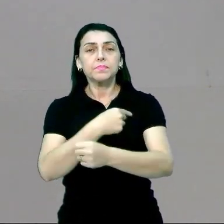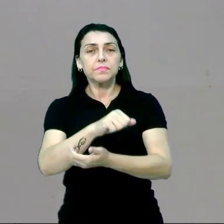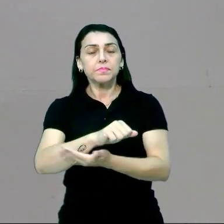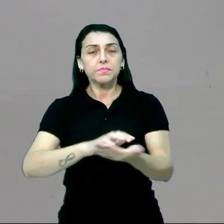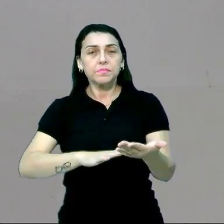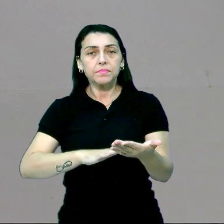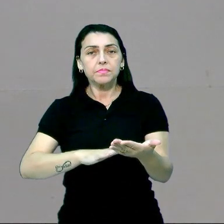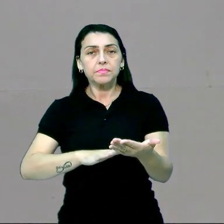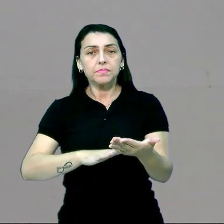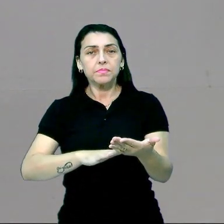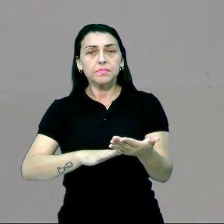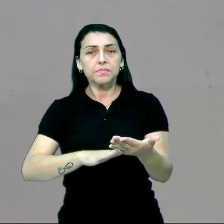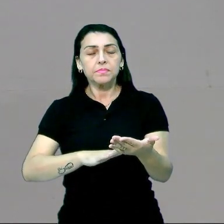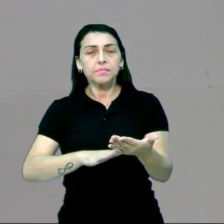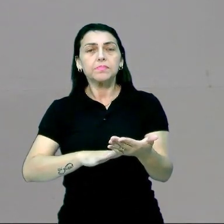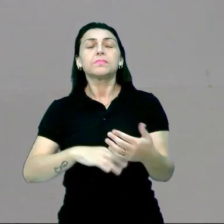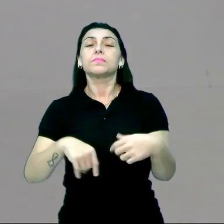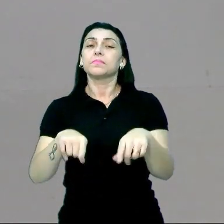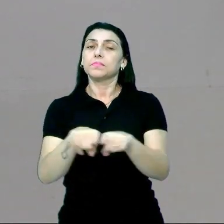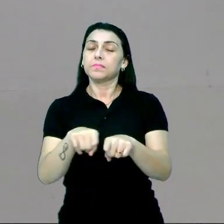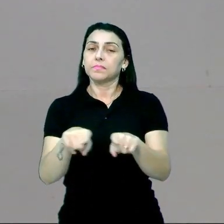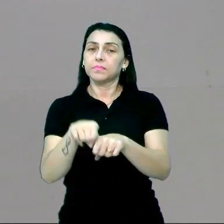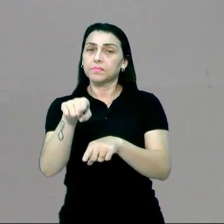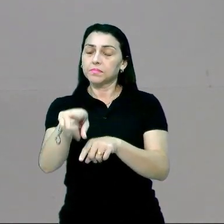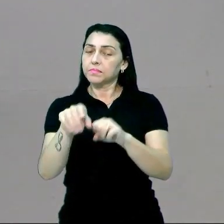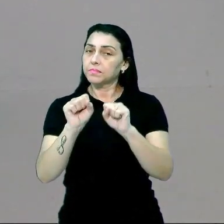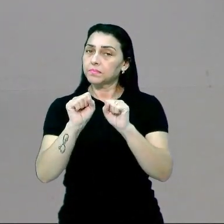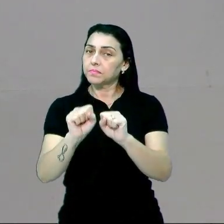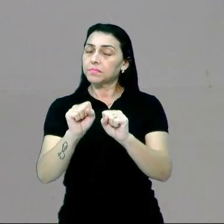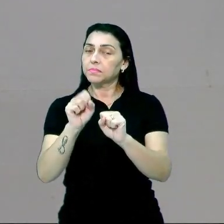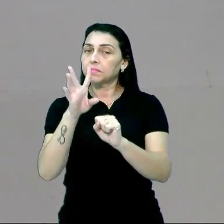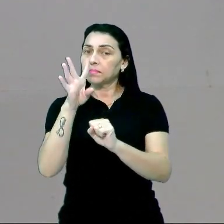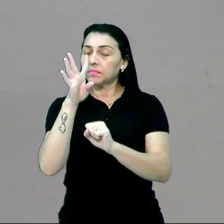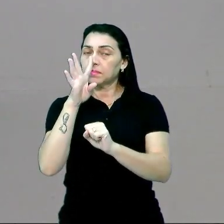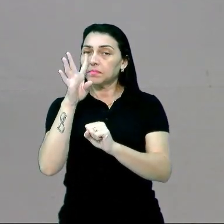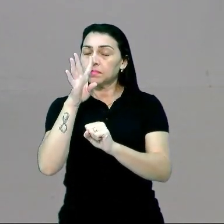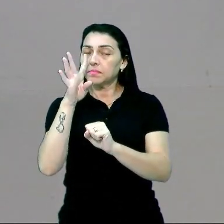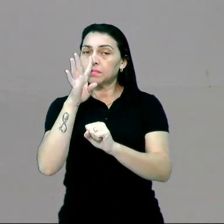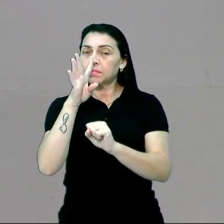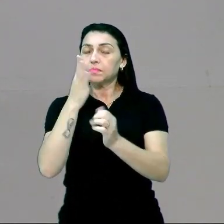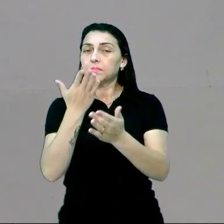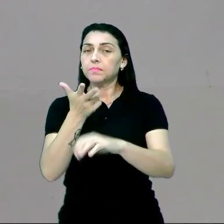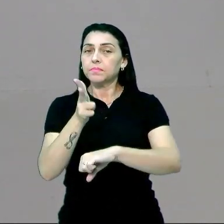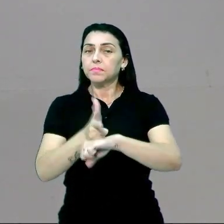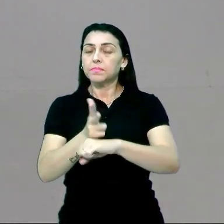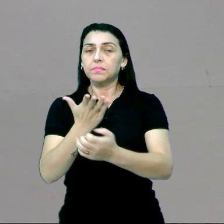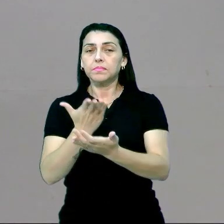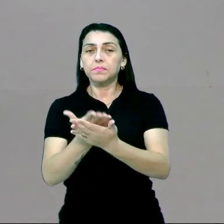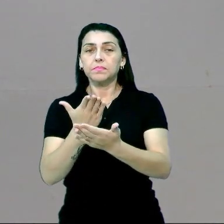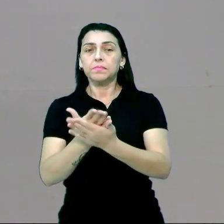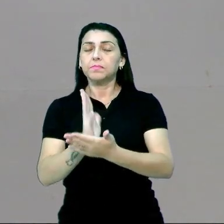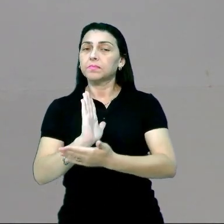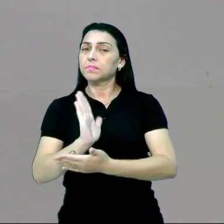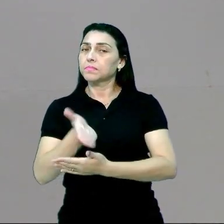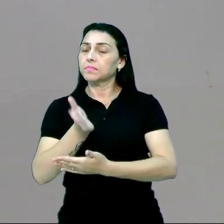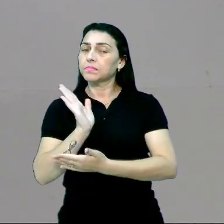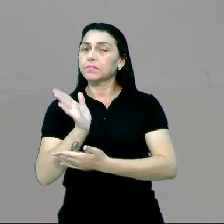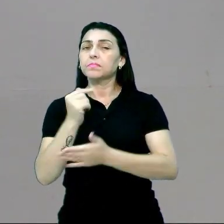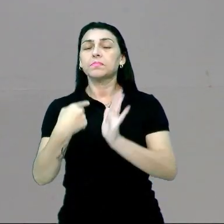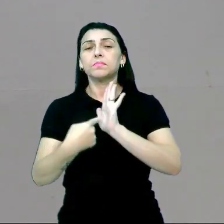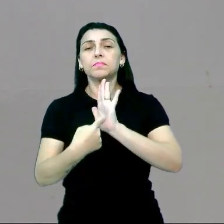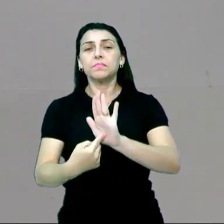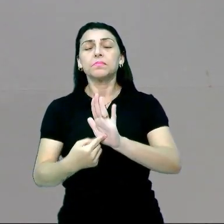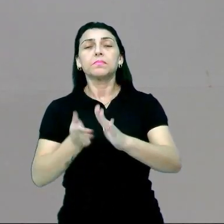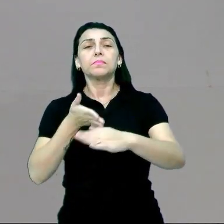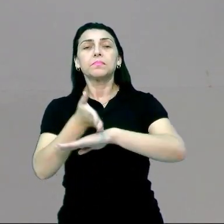exercitando. E inclusive você pode rever essas videoaulas já exibidas